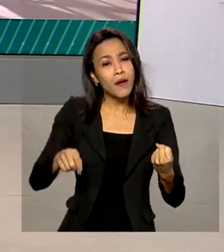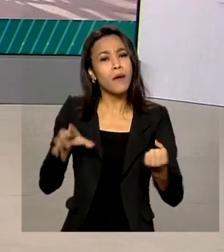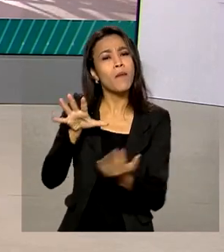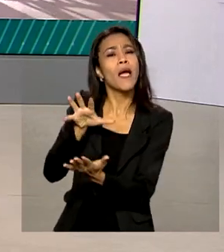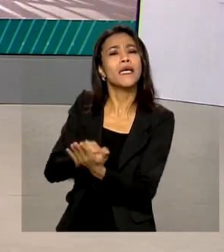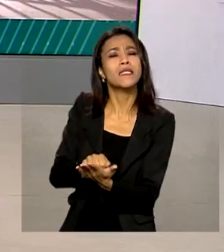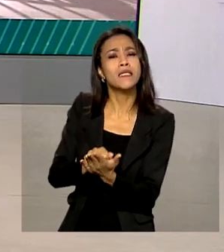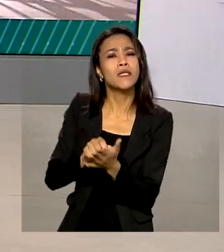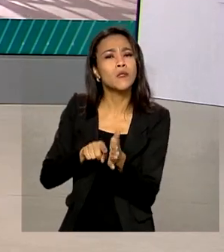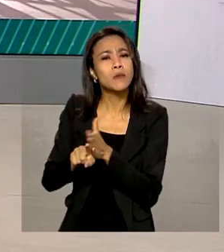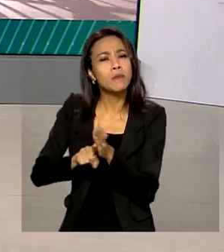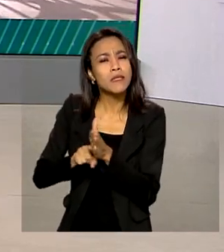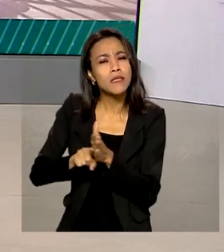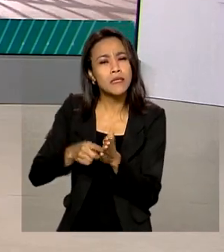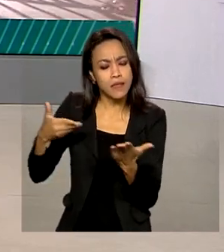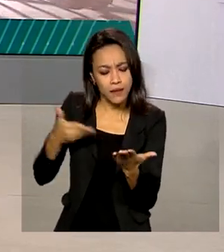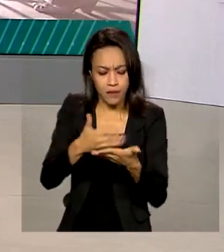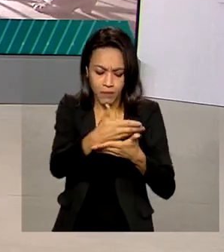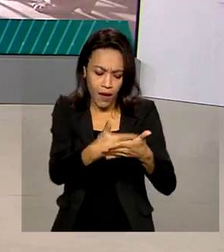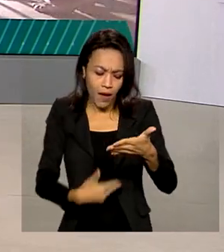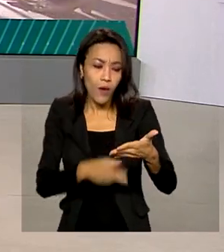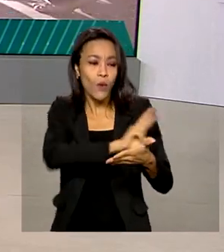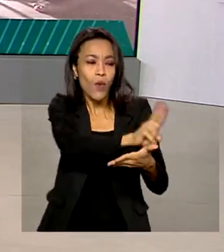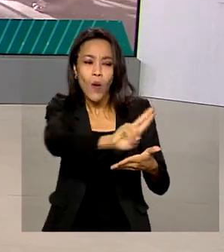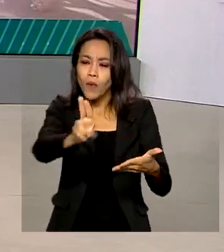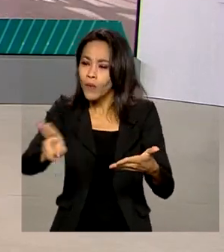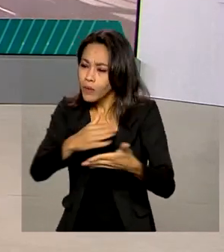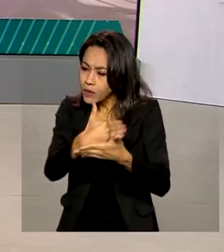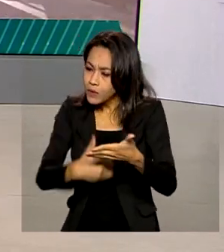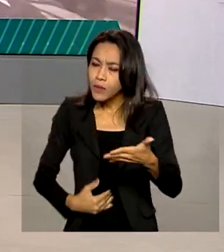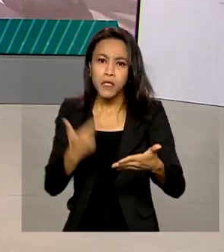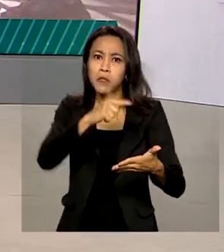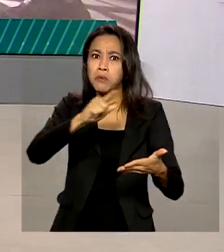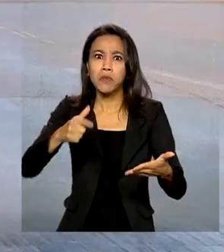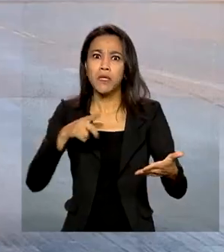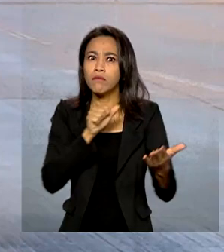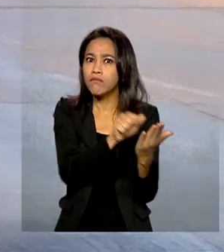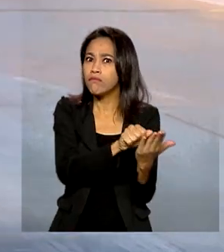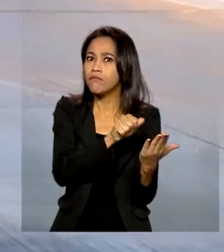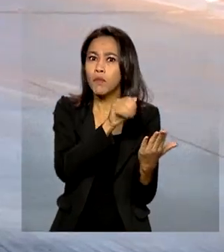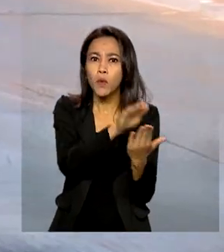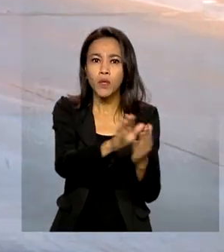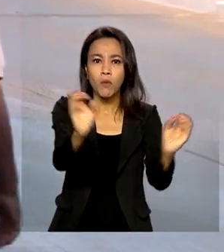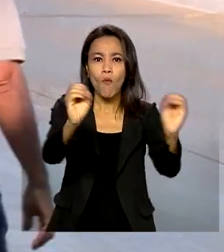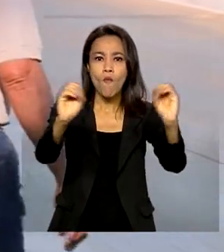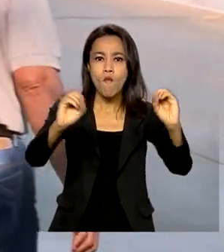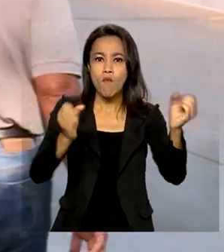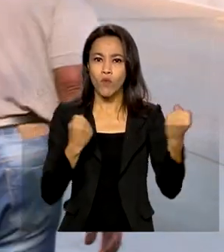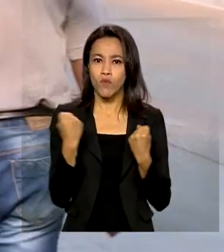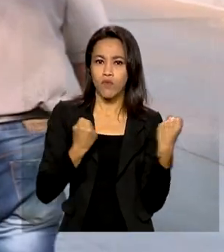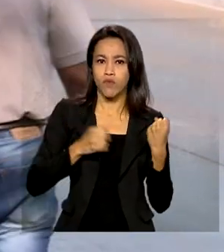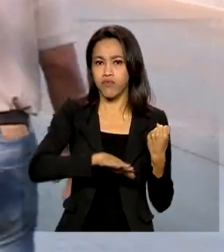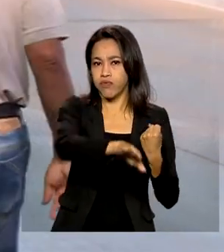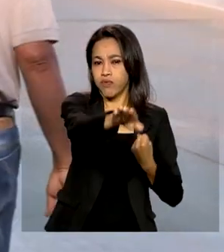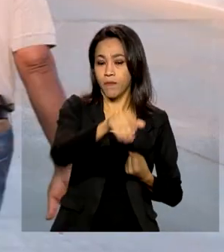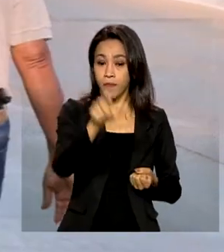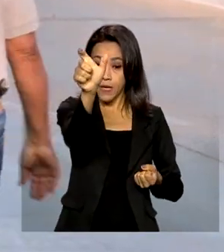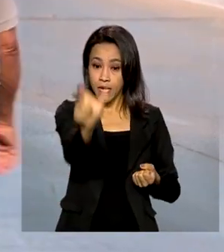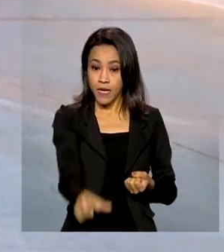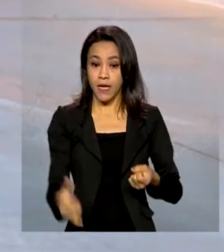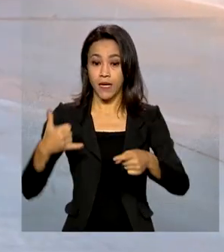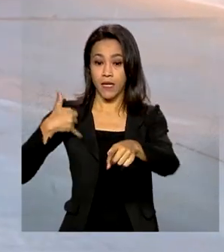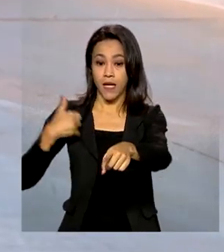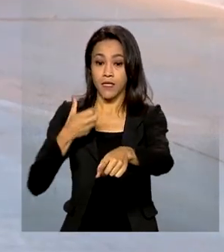de Condutores, um cadastro de pessoas sem infrações no trânsito. O Walter tem 68 anos,